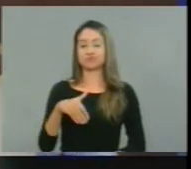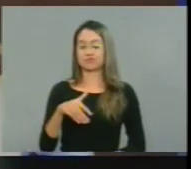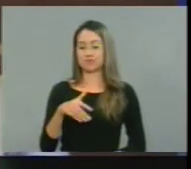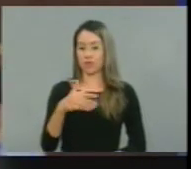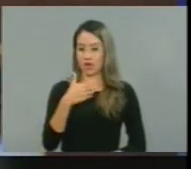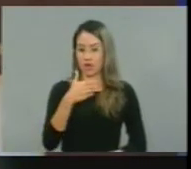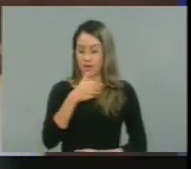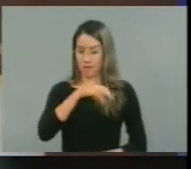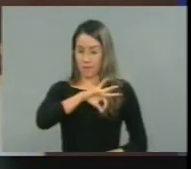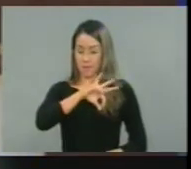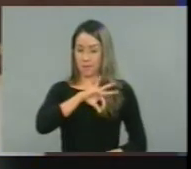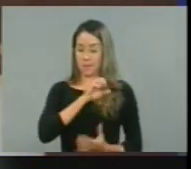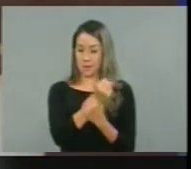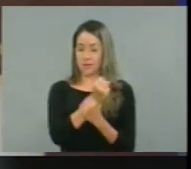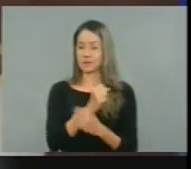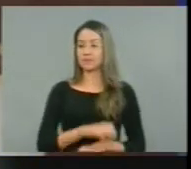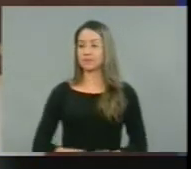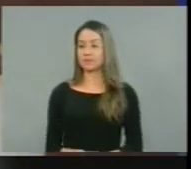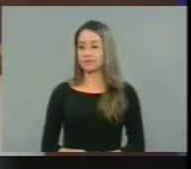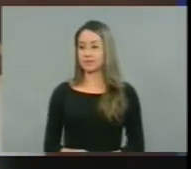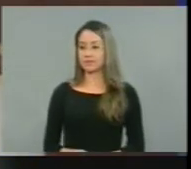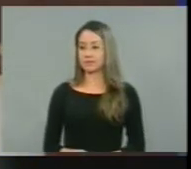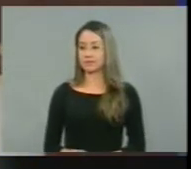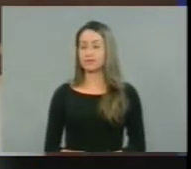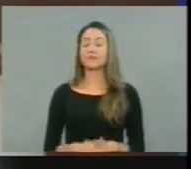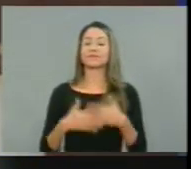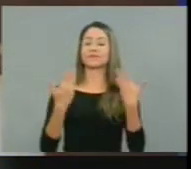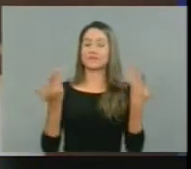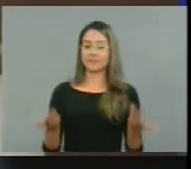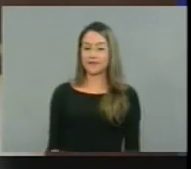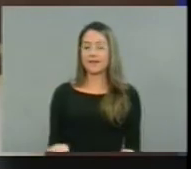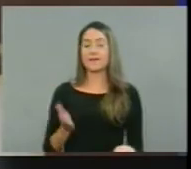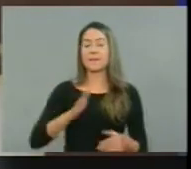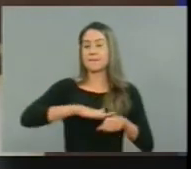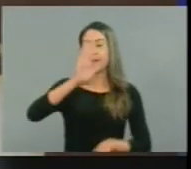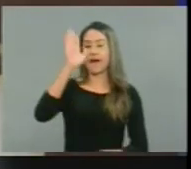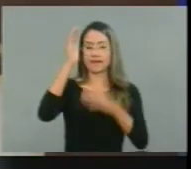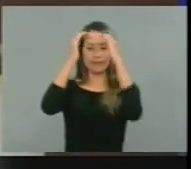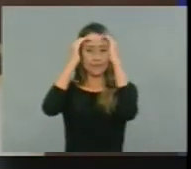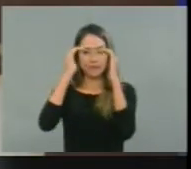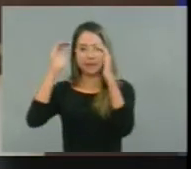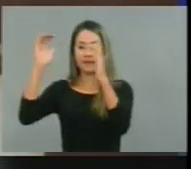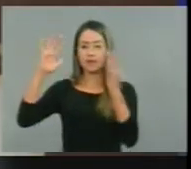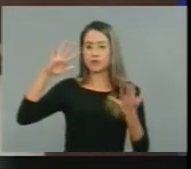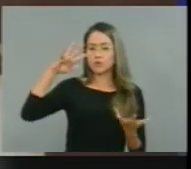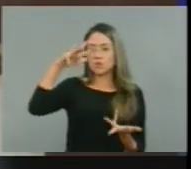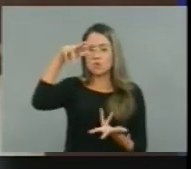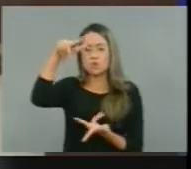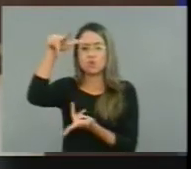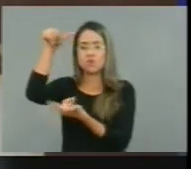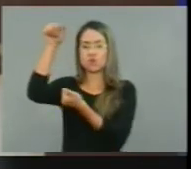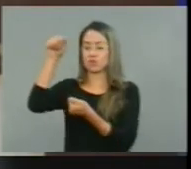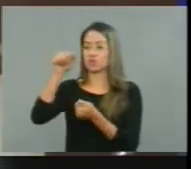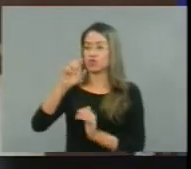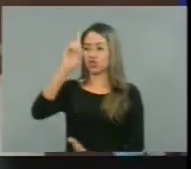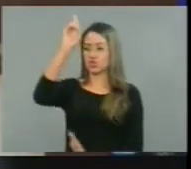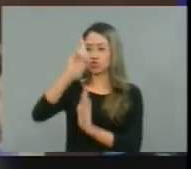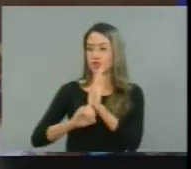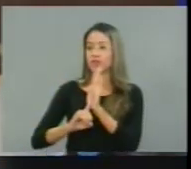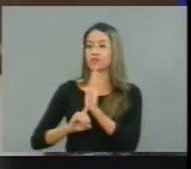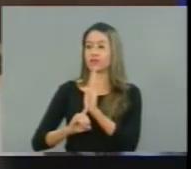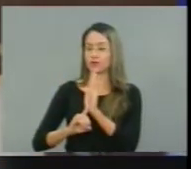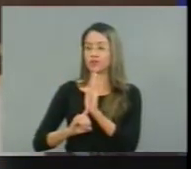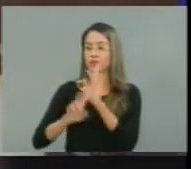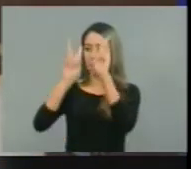Anistia Internacional, organização das mais respeitadas no mundo em defesa dos direitos humanos